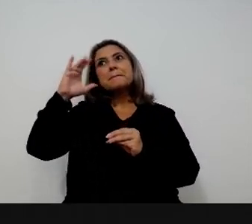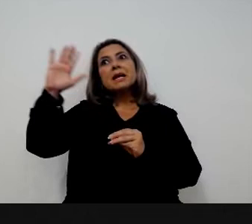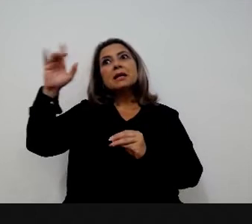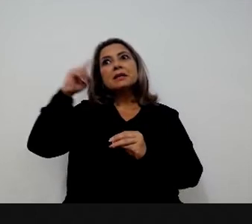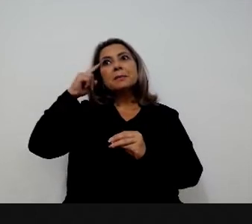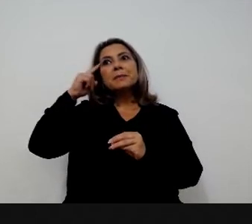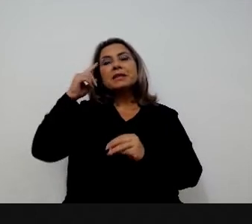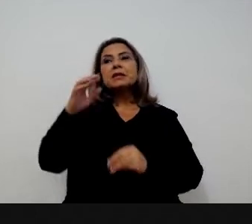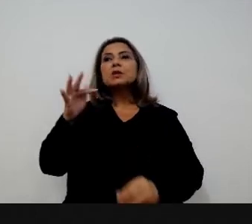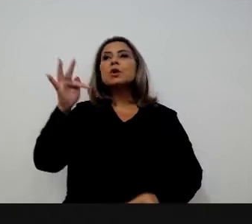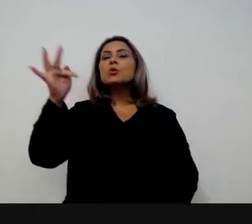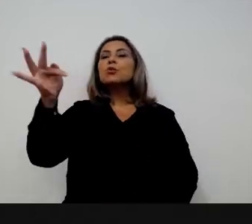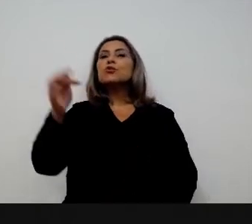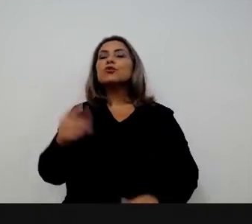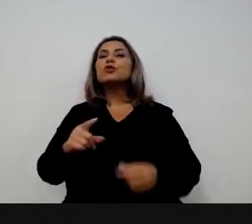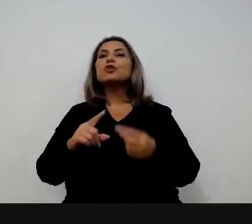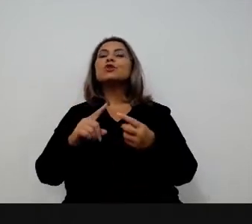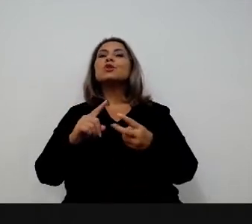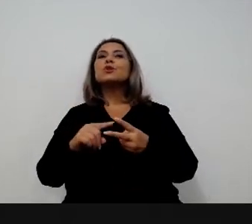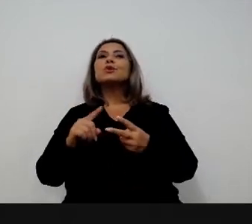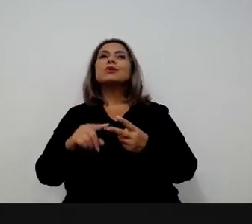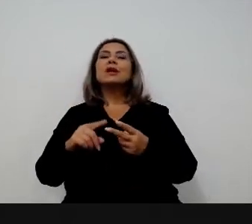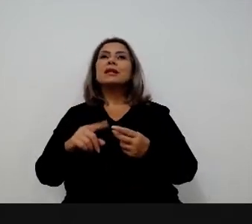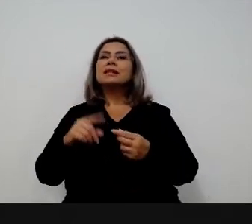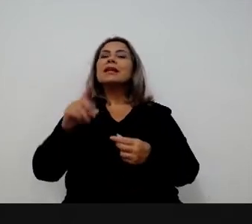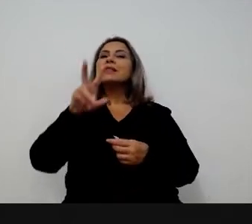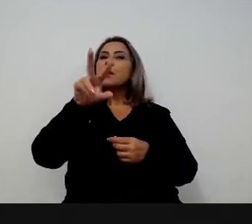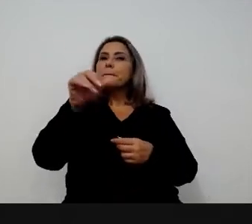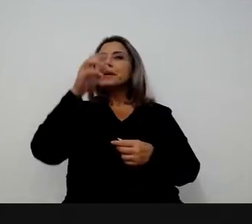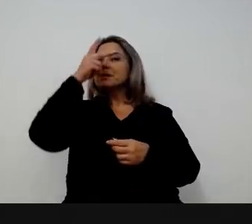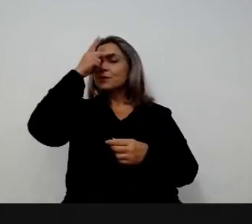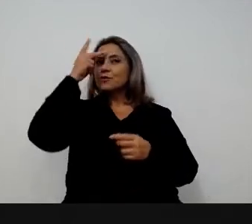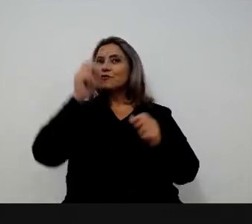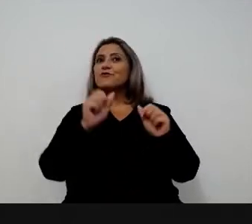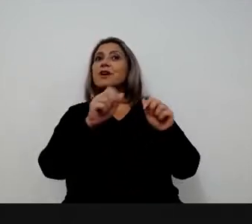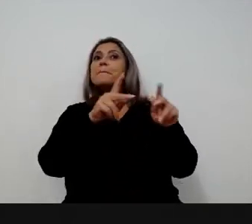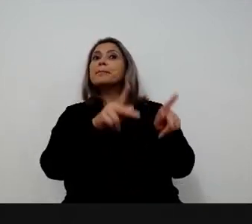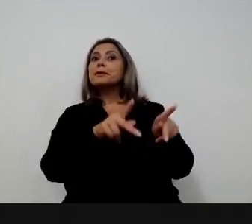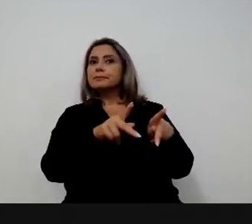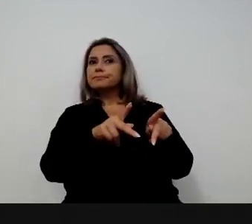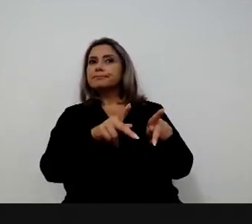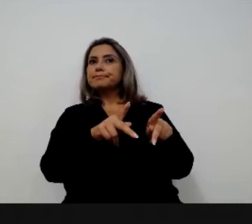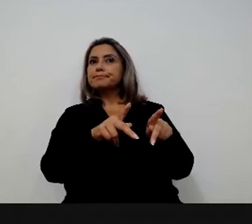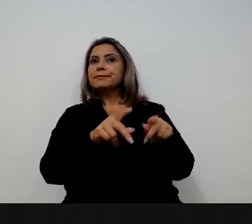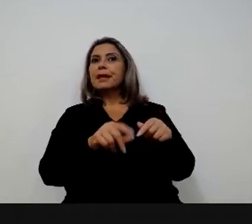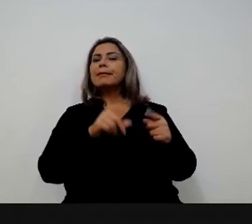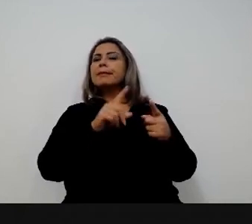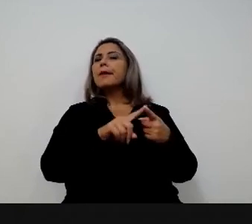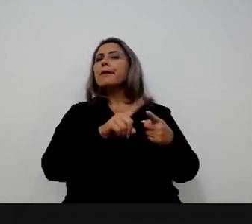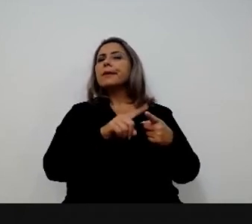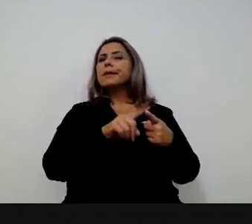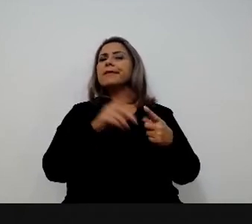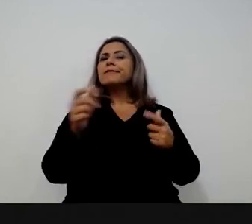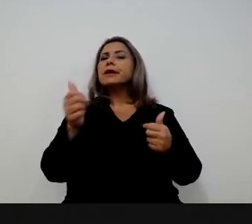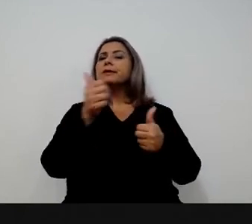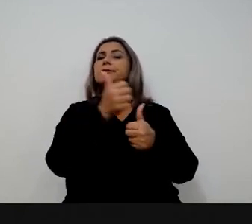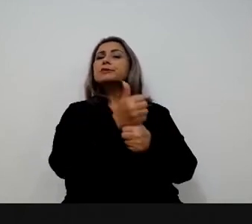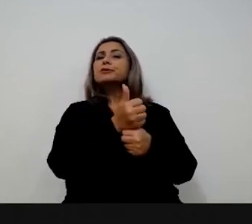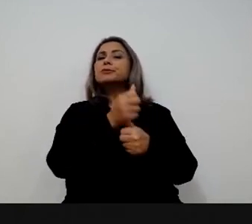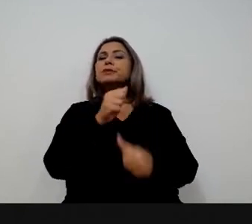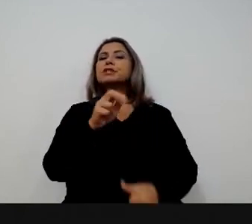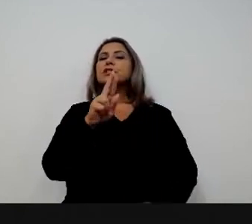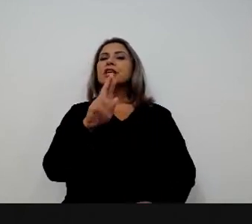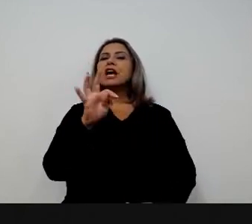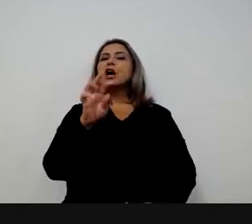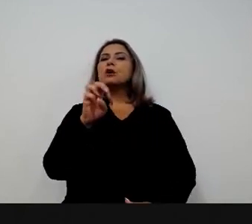futuro. De que um de cada quatro servidores a se aposentar teria sua função automatizada, 23%, e 18